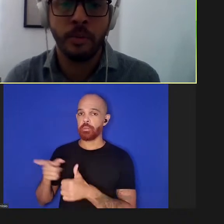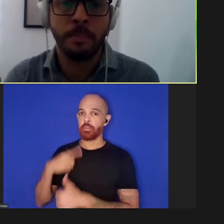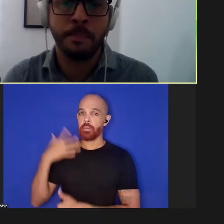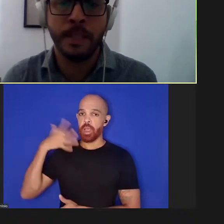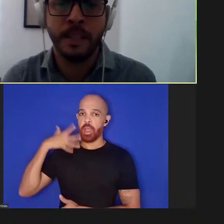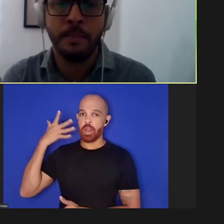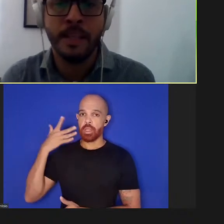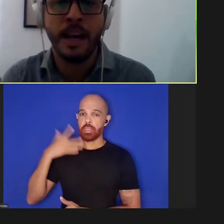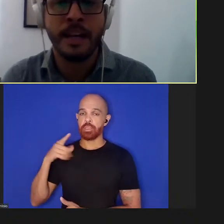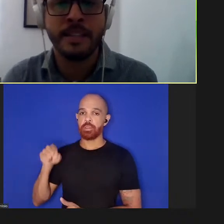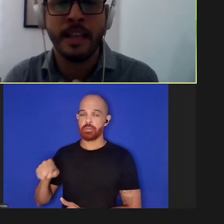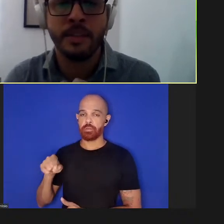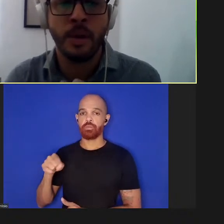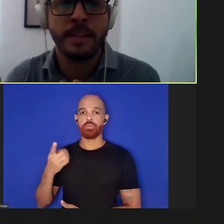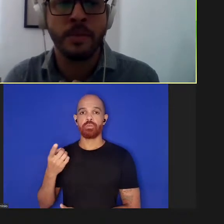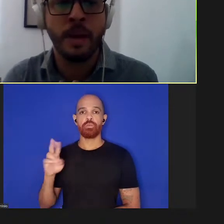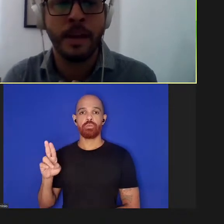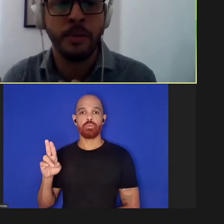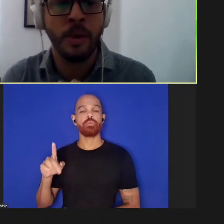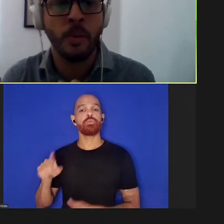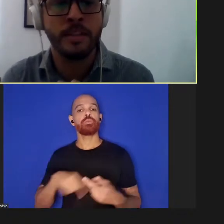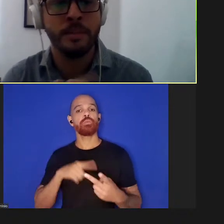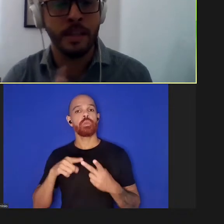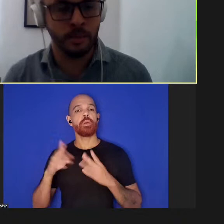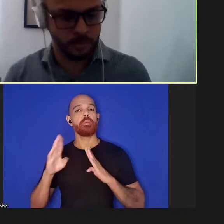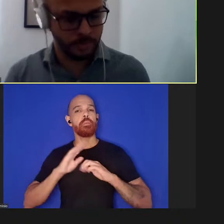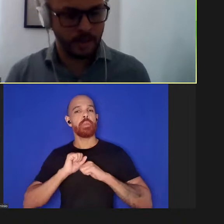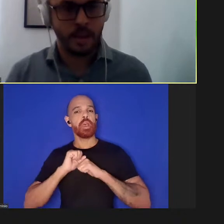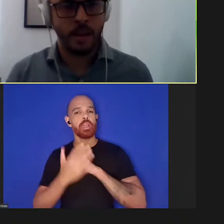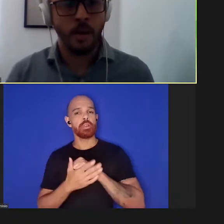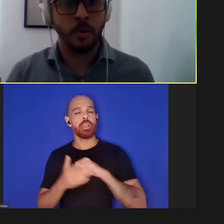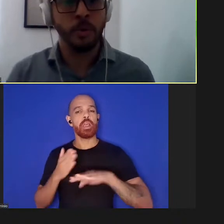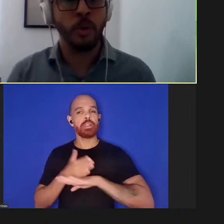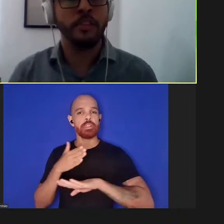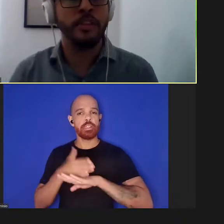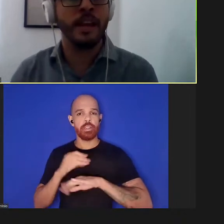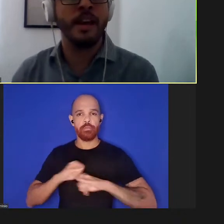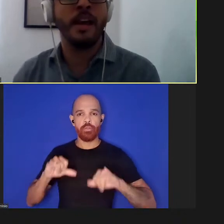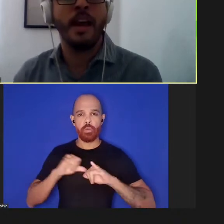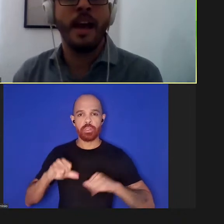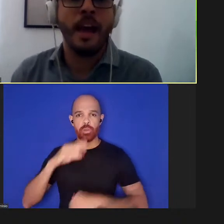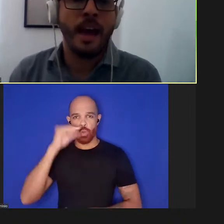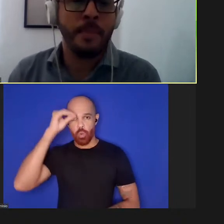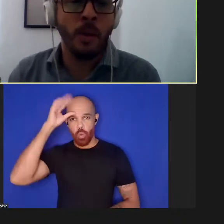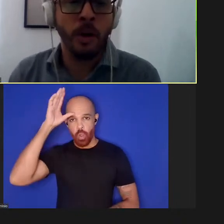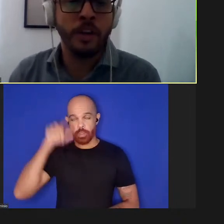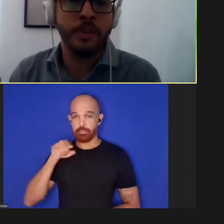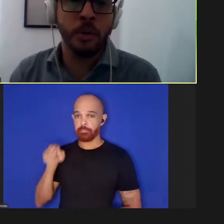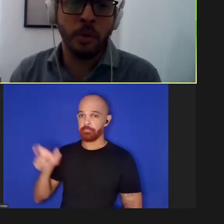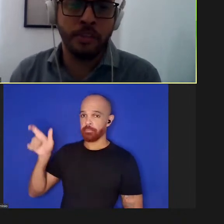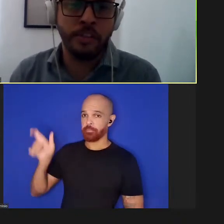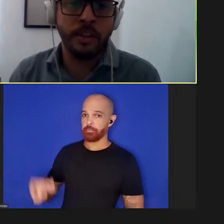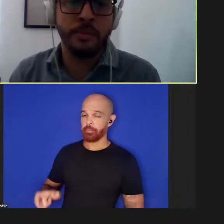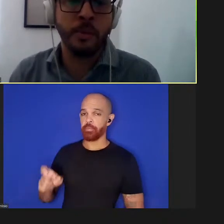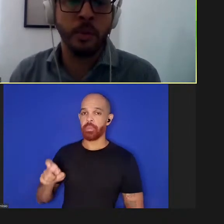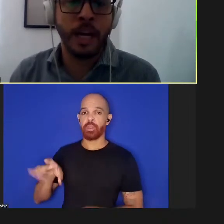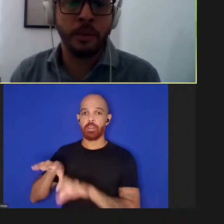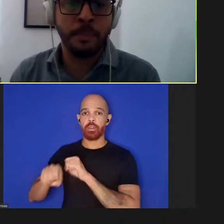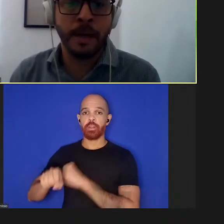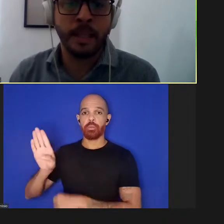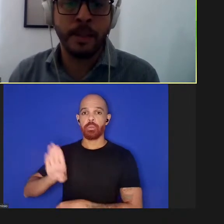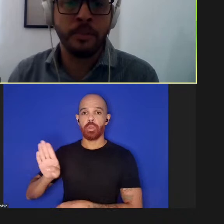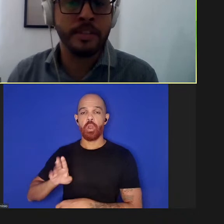com o título Pandemia, Acesso à Informação e Abertura ao Conhecimento. O doutor Hentier é biólogo e biologista